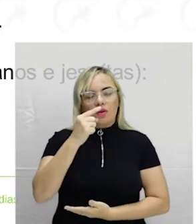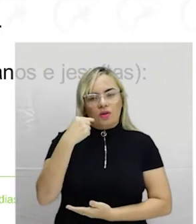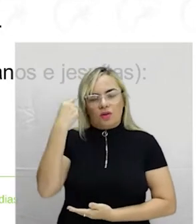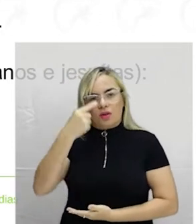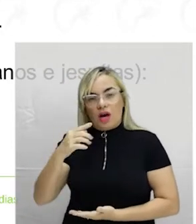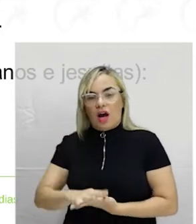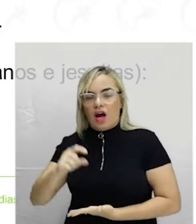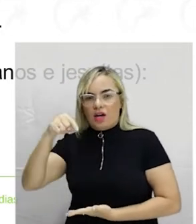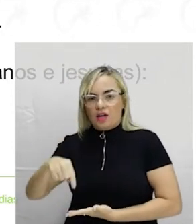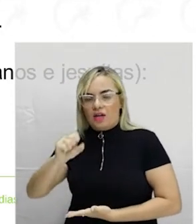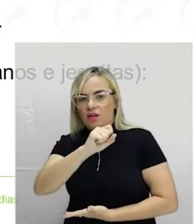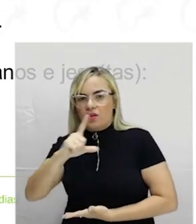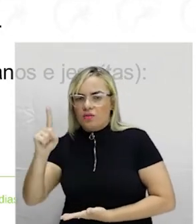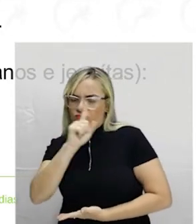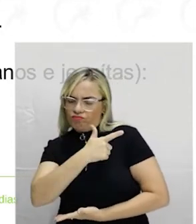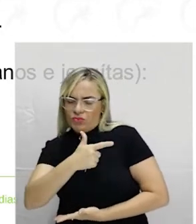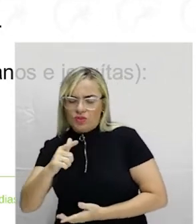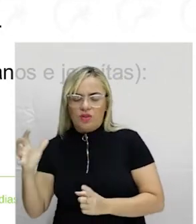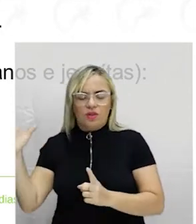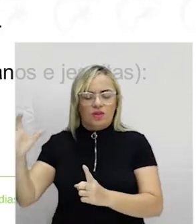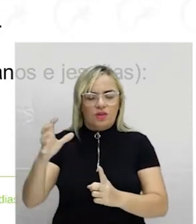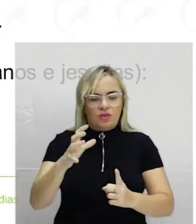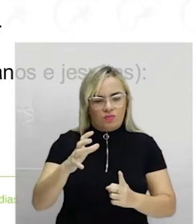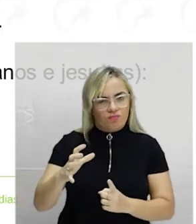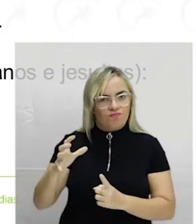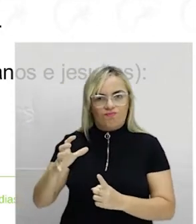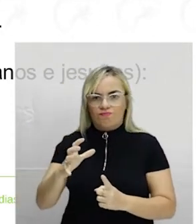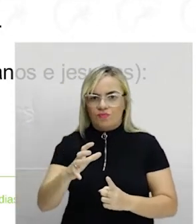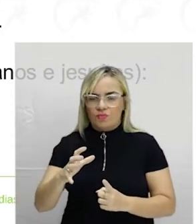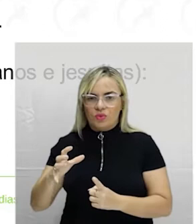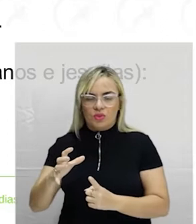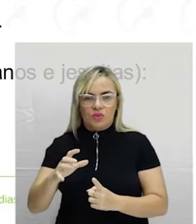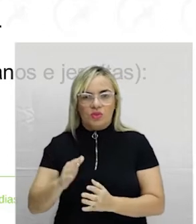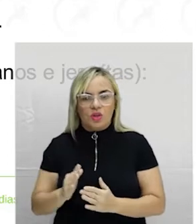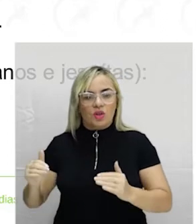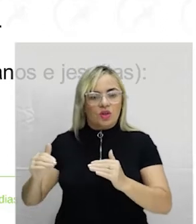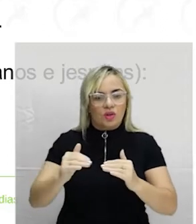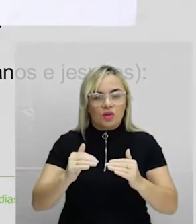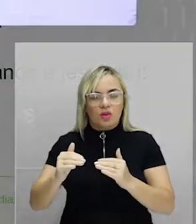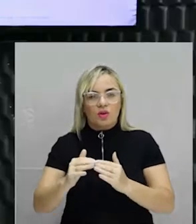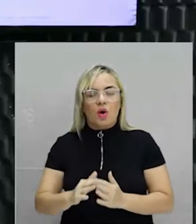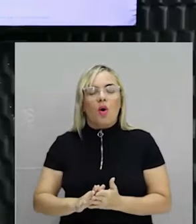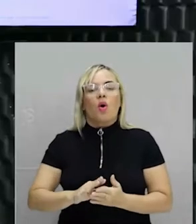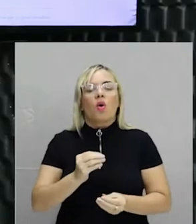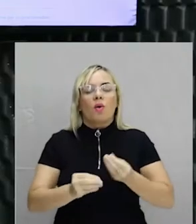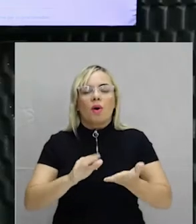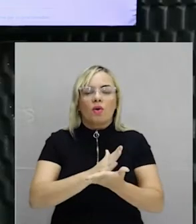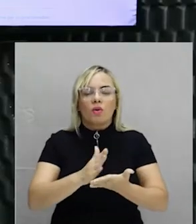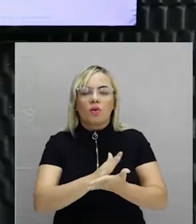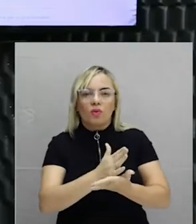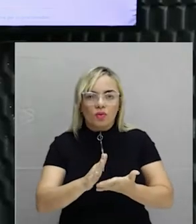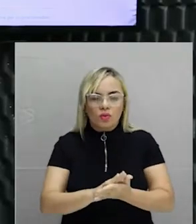não temos influências barrocas diretas, como no resto, em alguns pontos específicos do país. Exemplo,